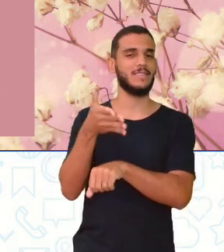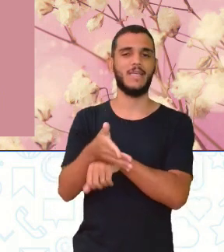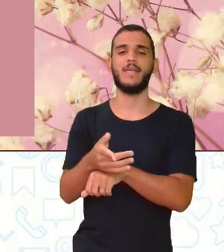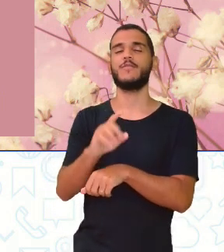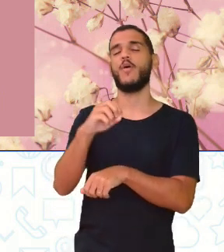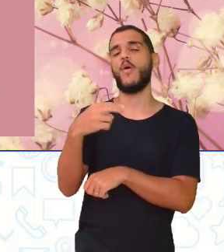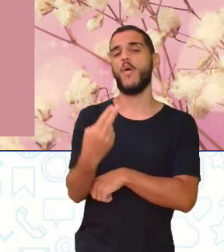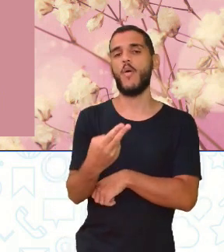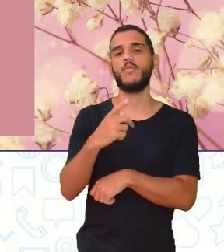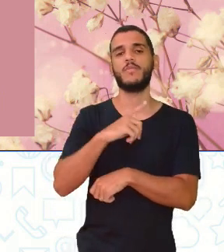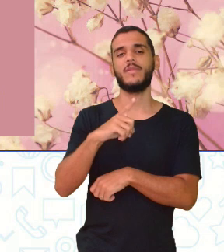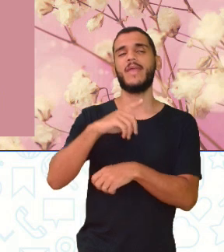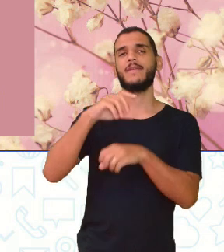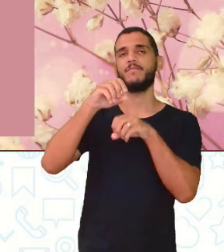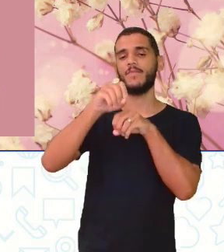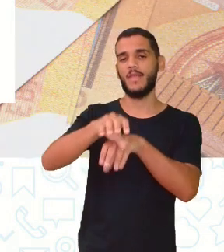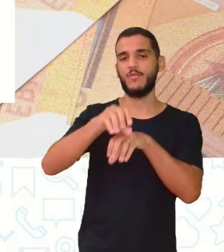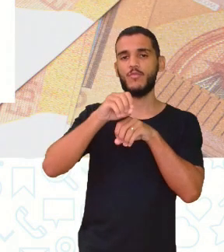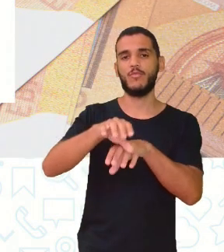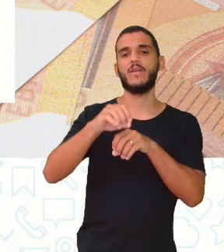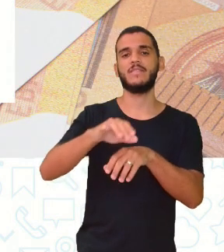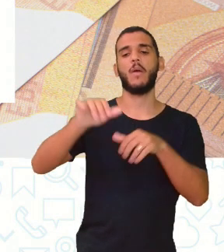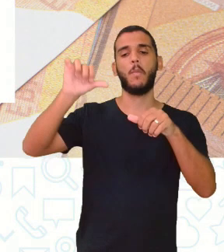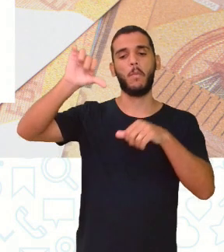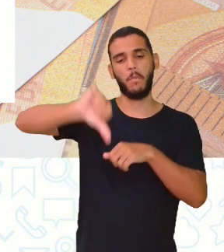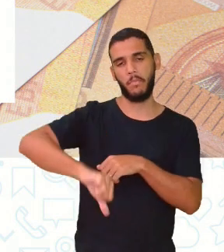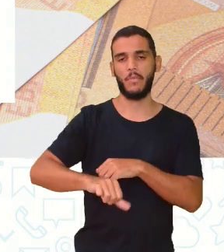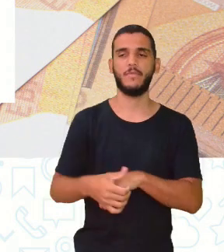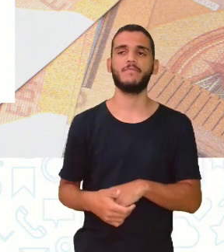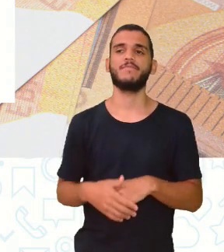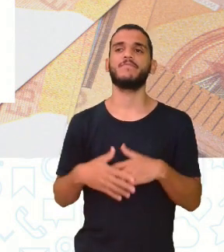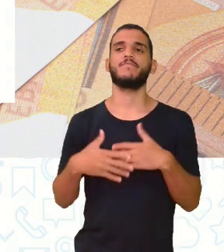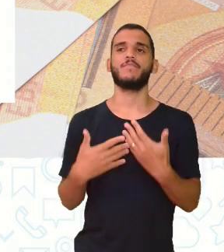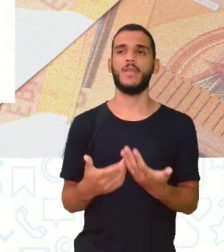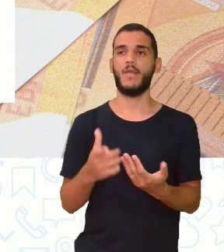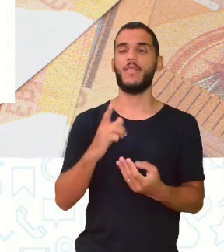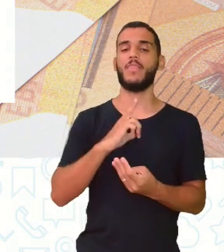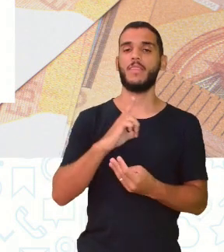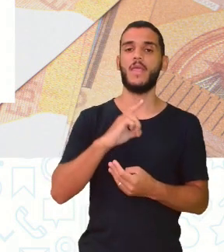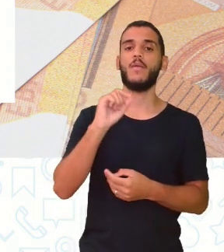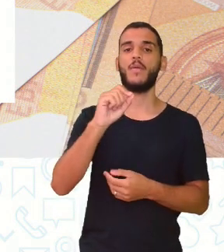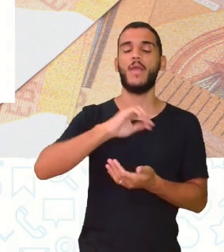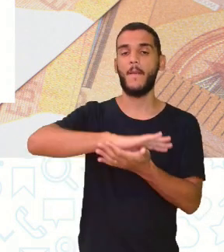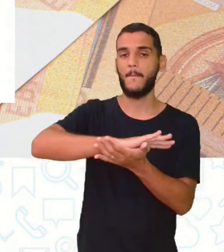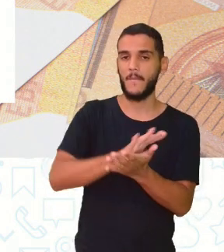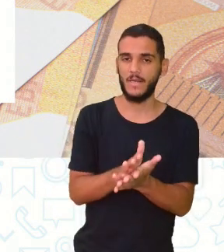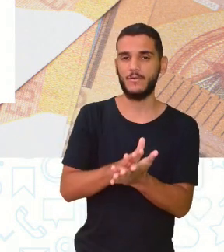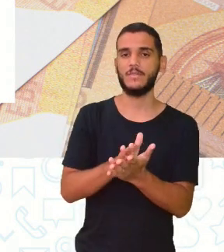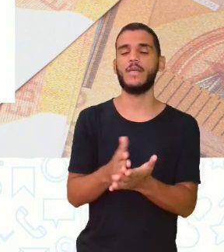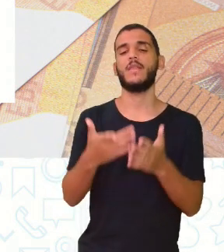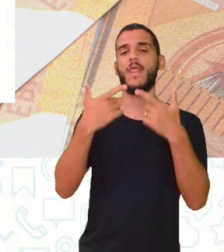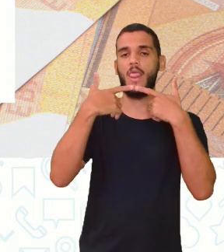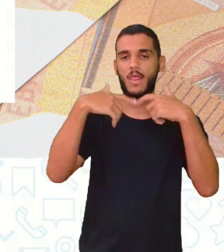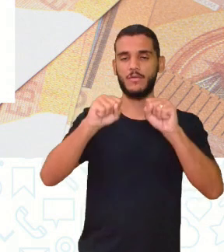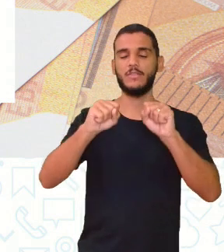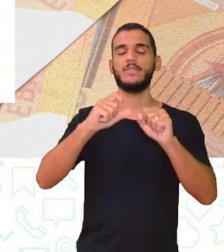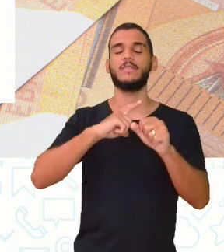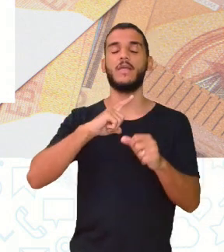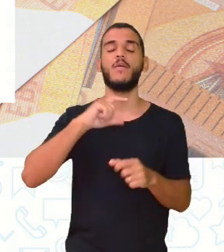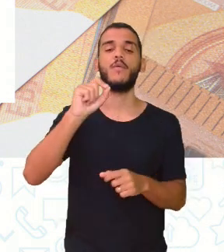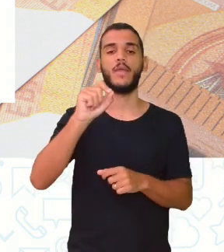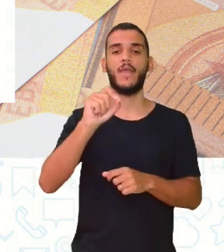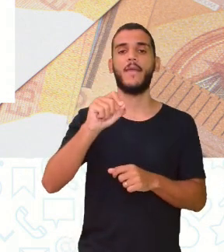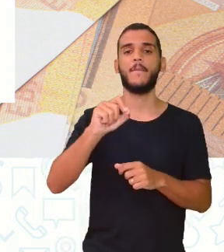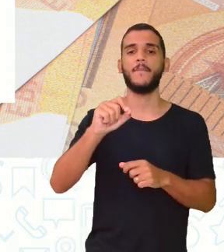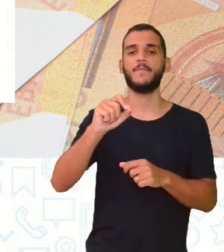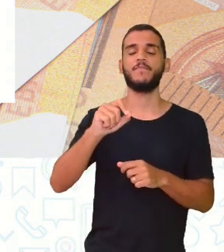modelo educacional de qualidade deficitária. E aqui, dentro desse preconceito linguístico, está imbuído os outros